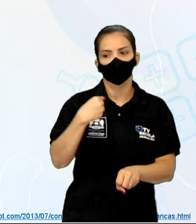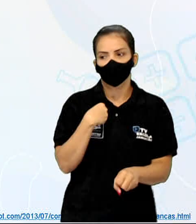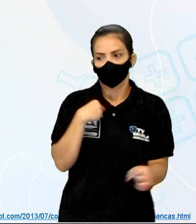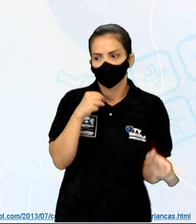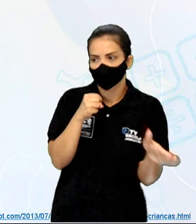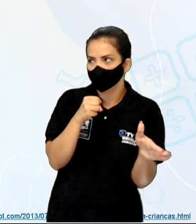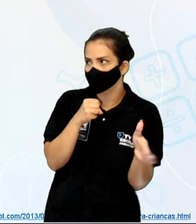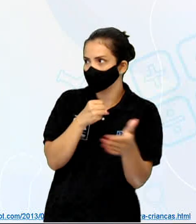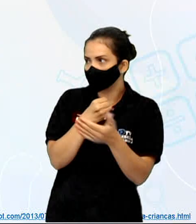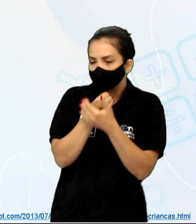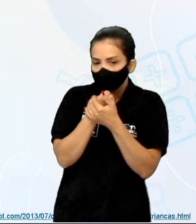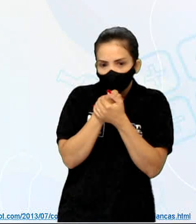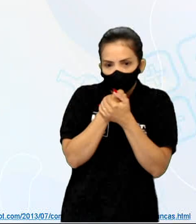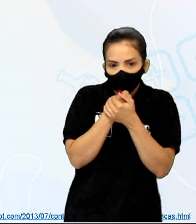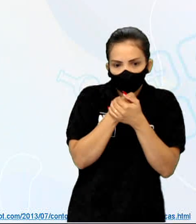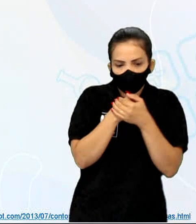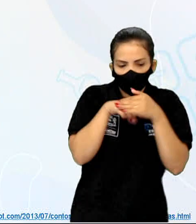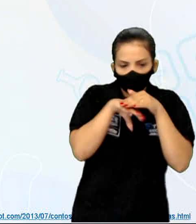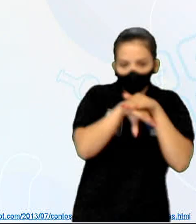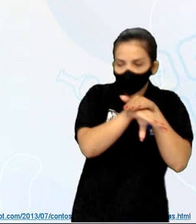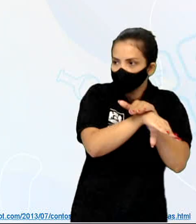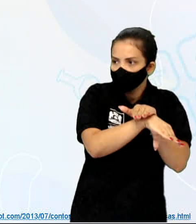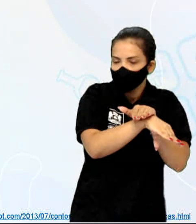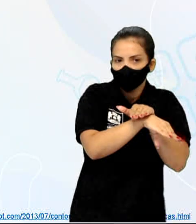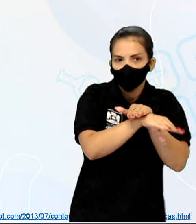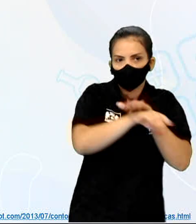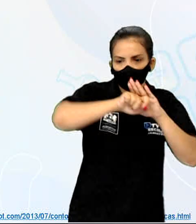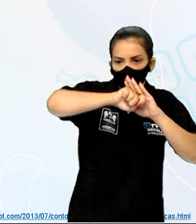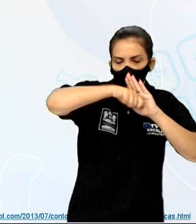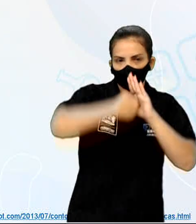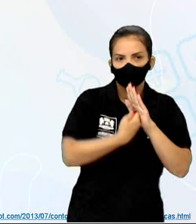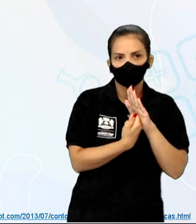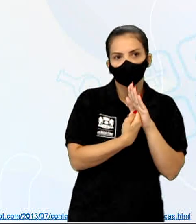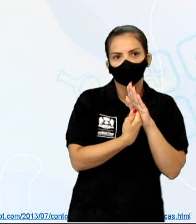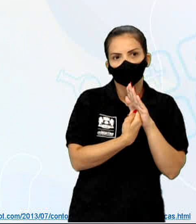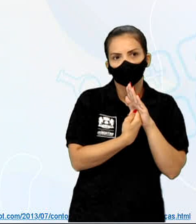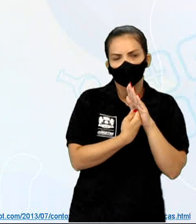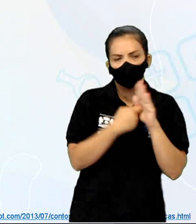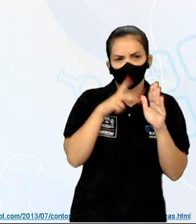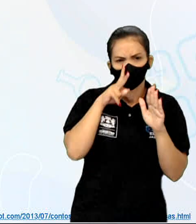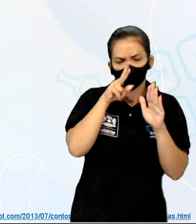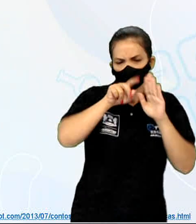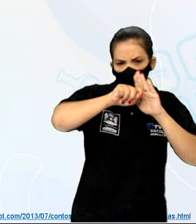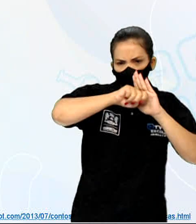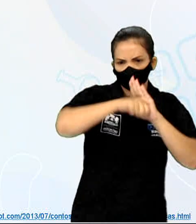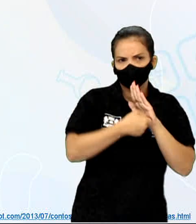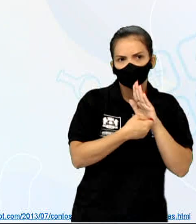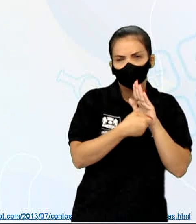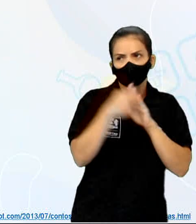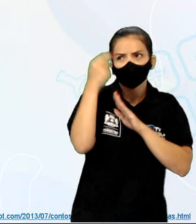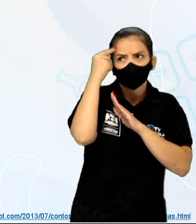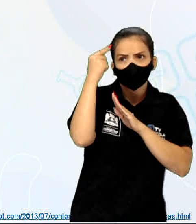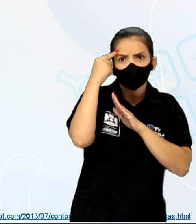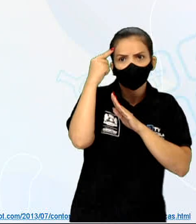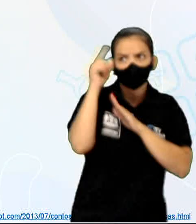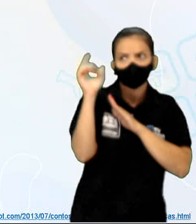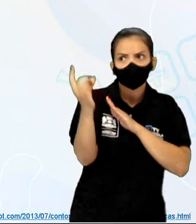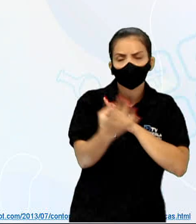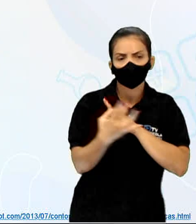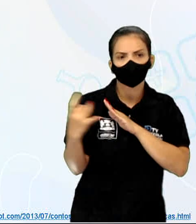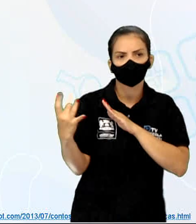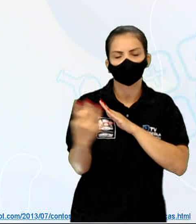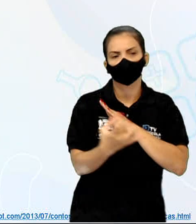Que sorte! E vou trancá-lo por dentro, bem forte. Penso que estou sozinha,